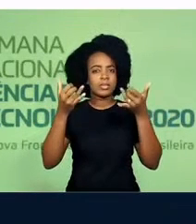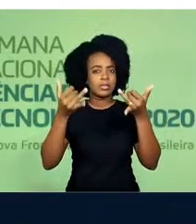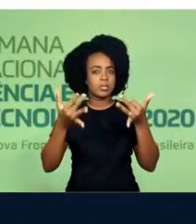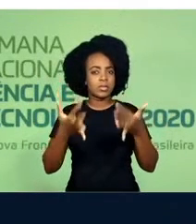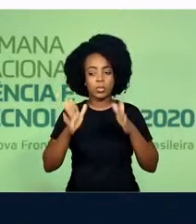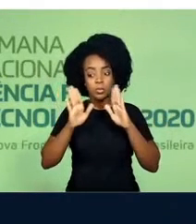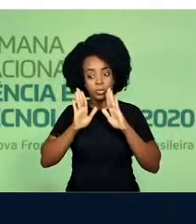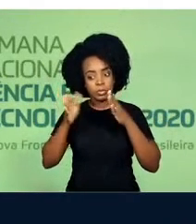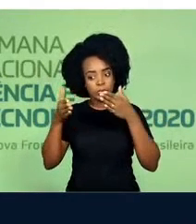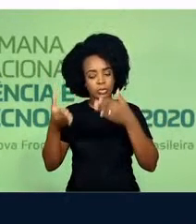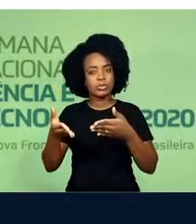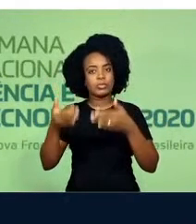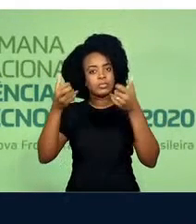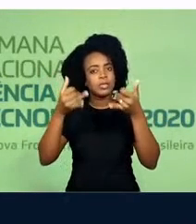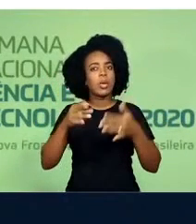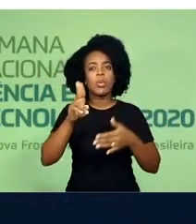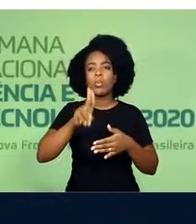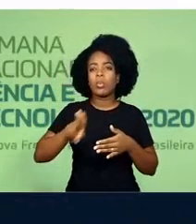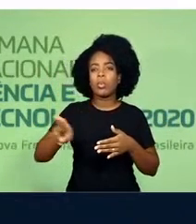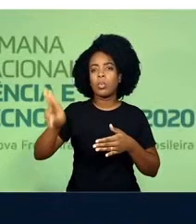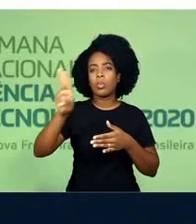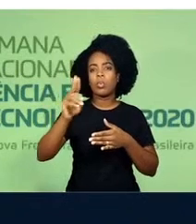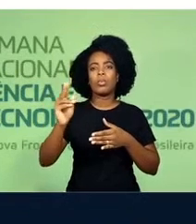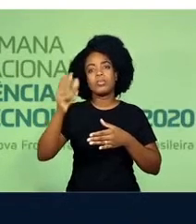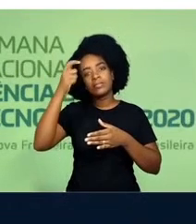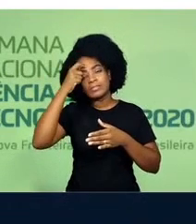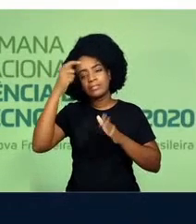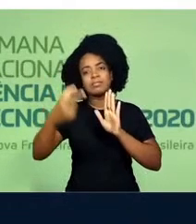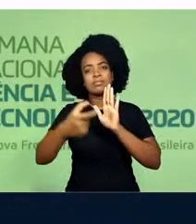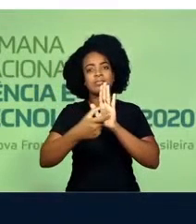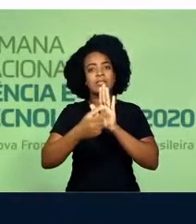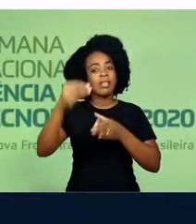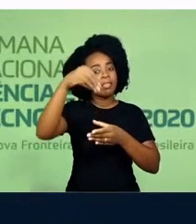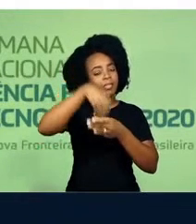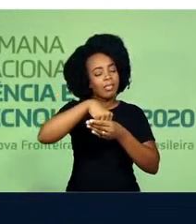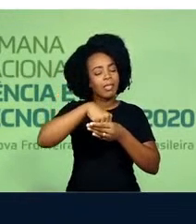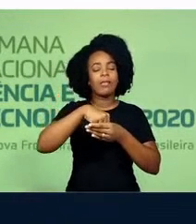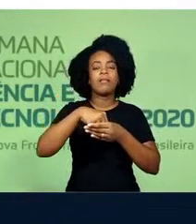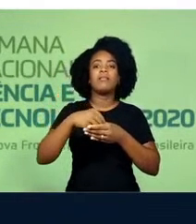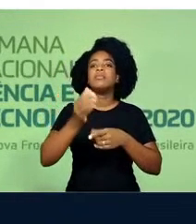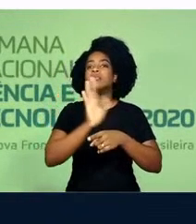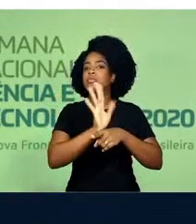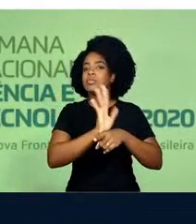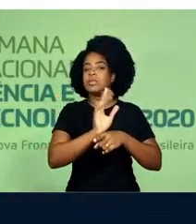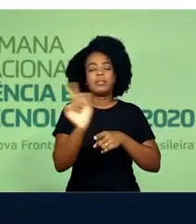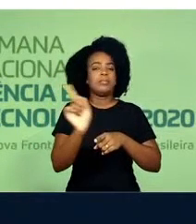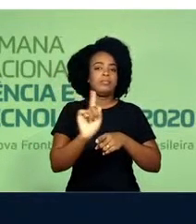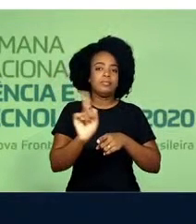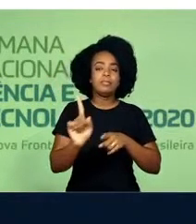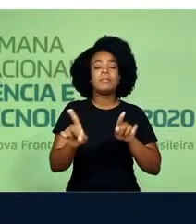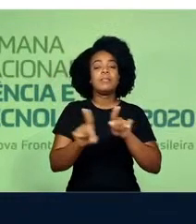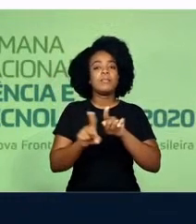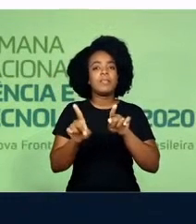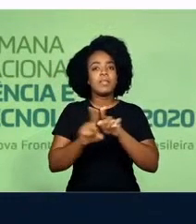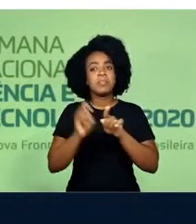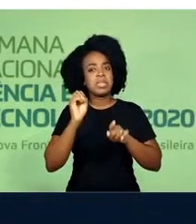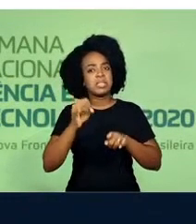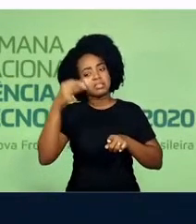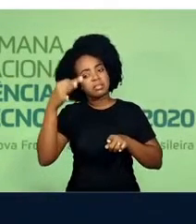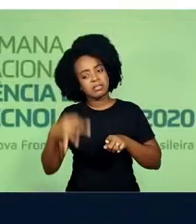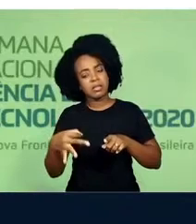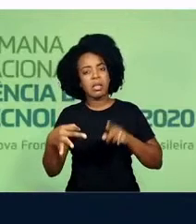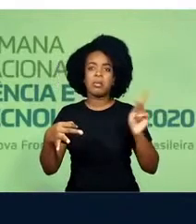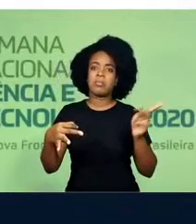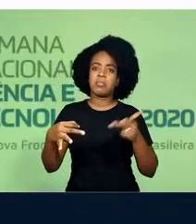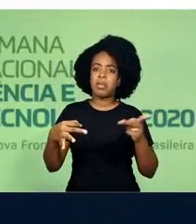o uso da inteligência artificial no cinema ou sobre a inteligência artificial ser representada